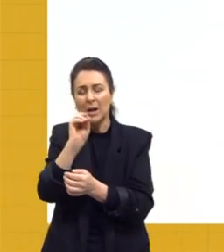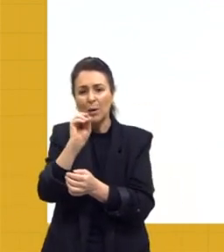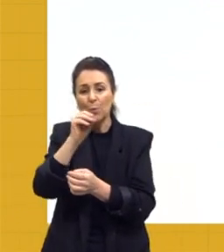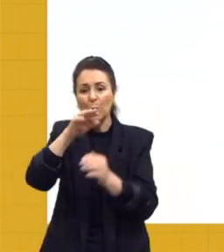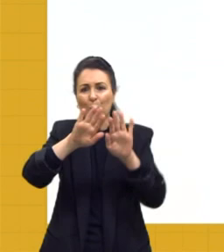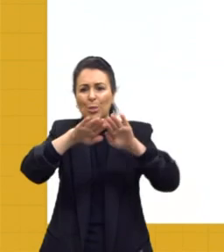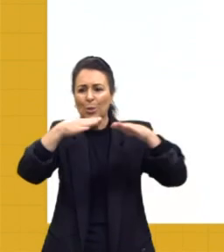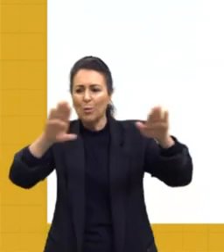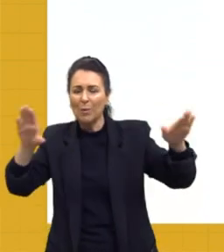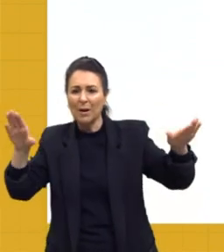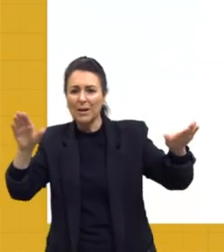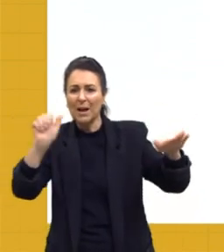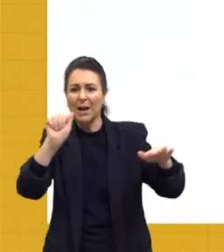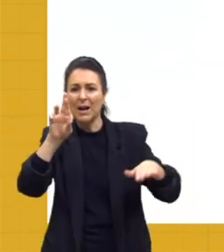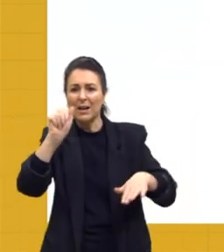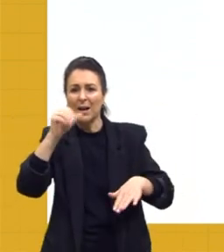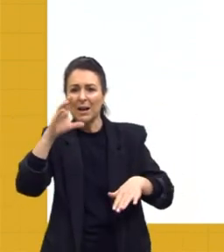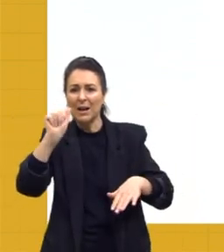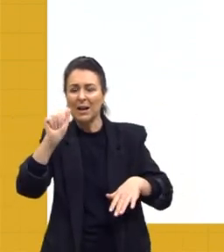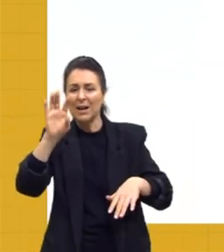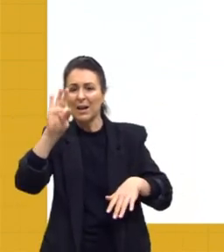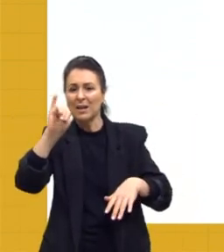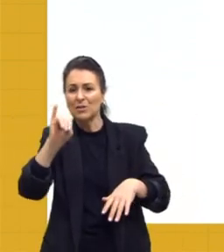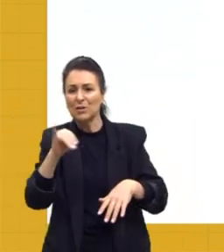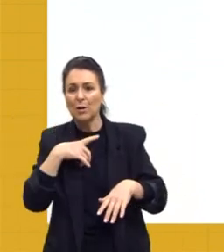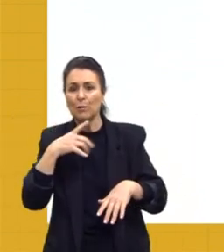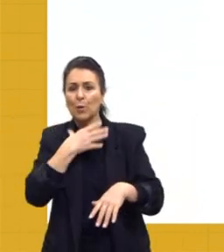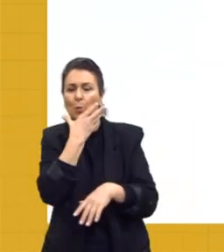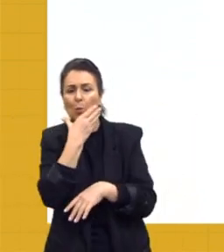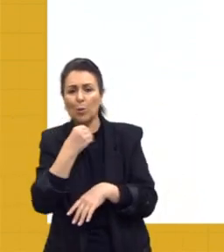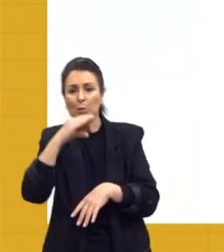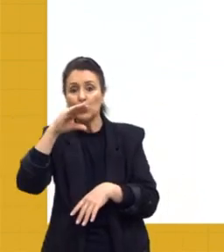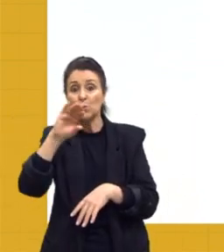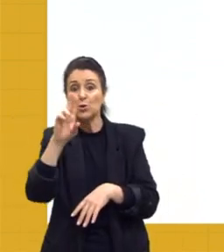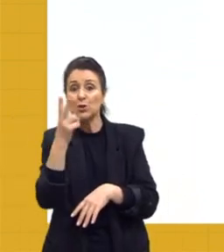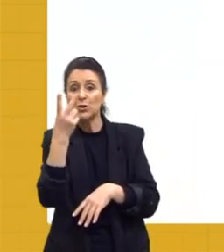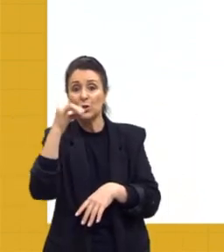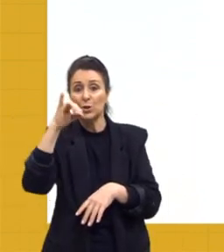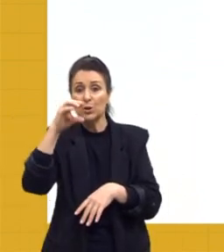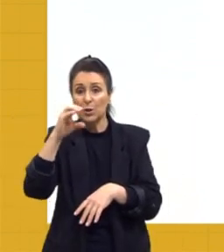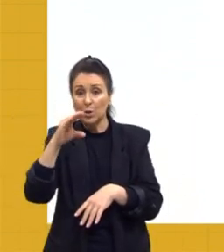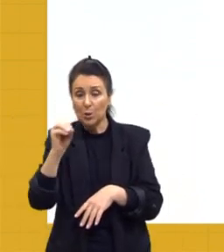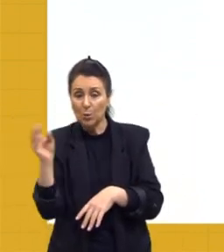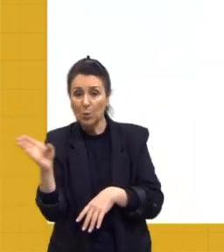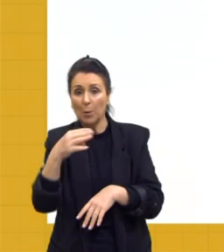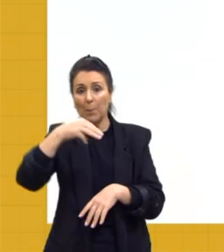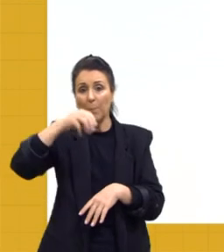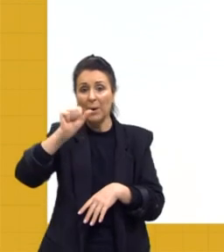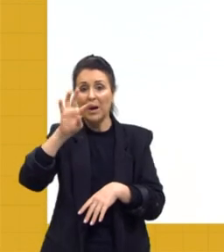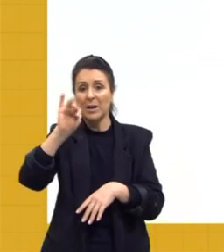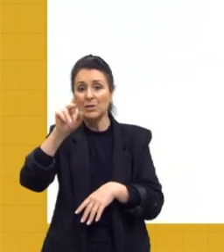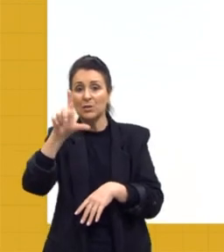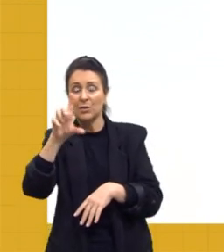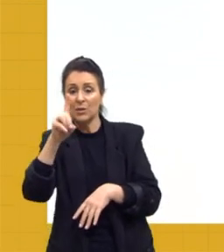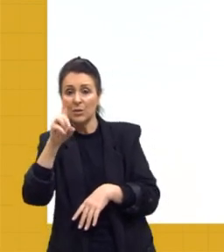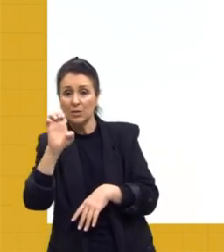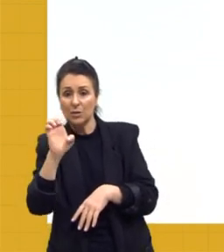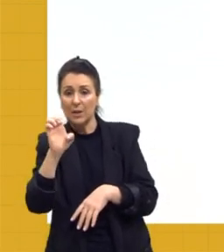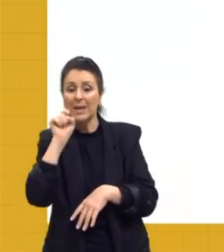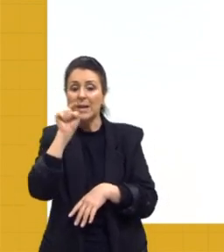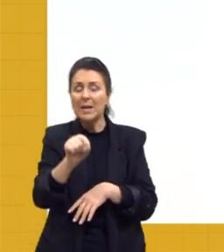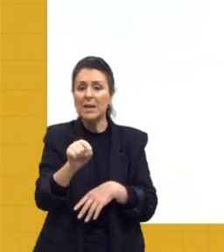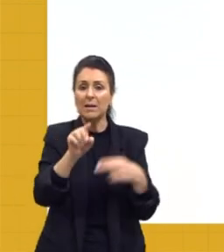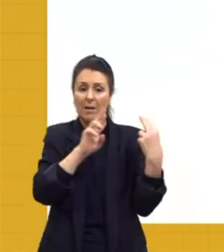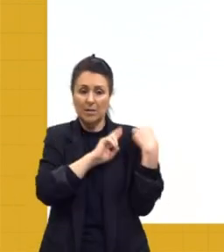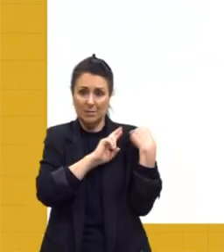Ele foi Chico da Matilde. Ele era um jangadeiro, ele era responsável, então, por trazer, vinha